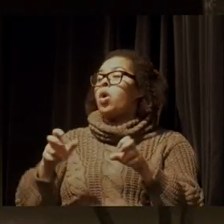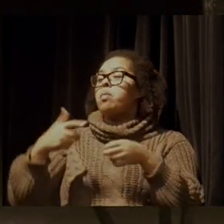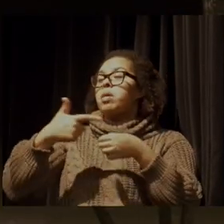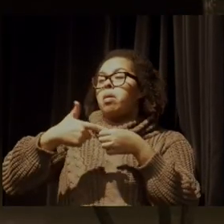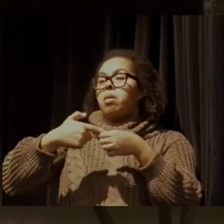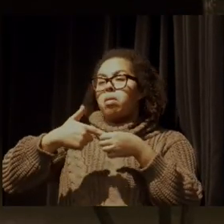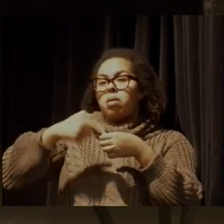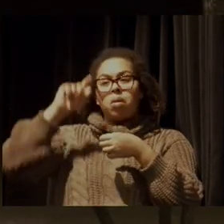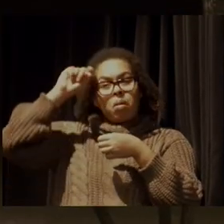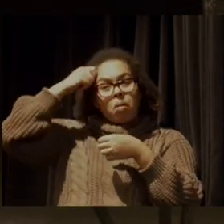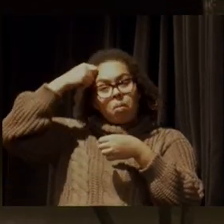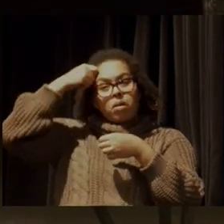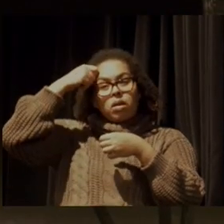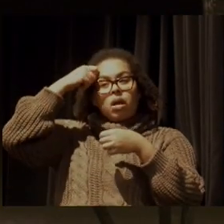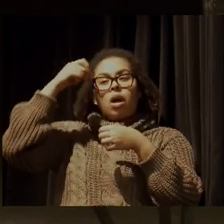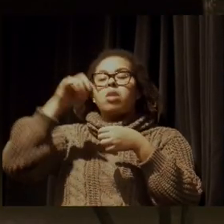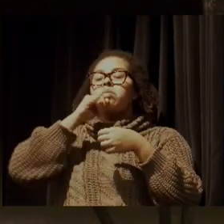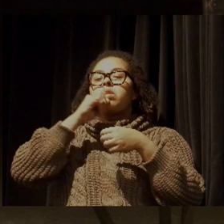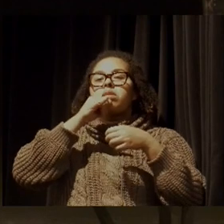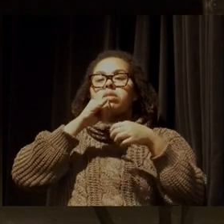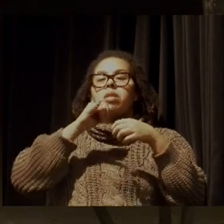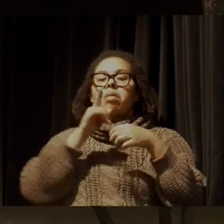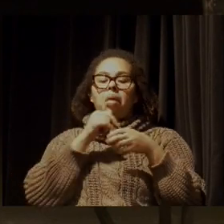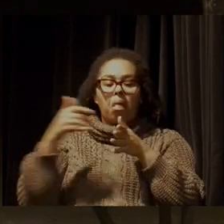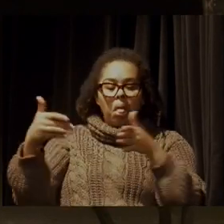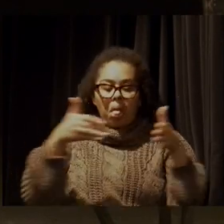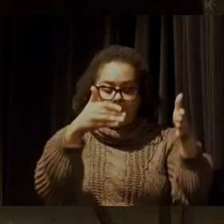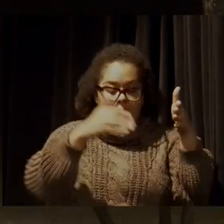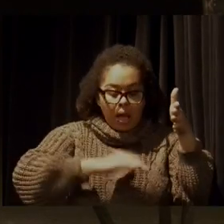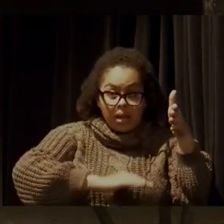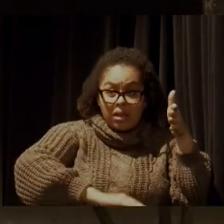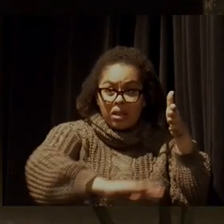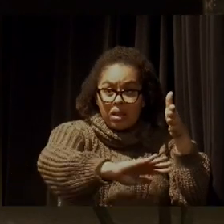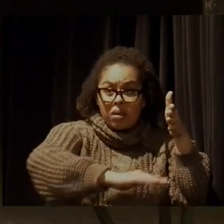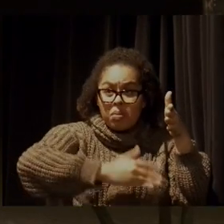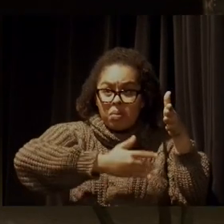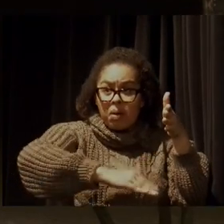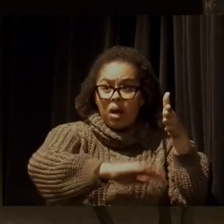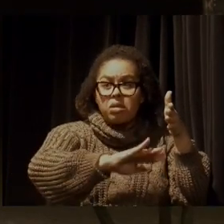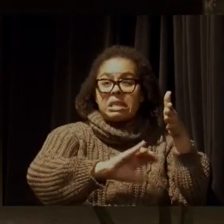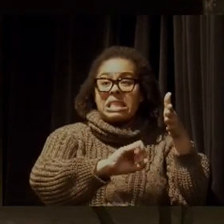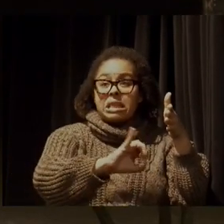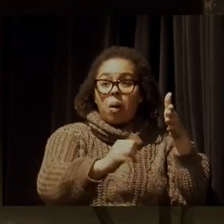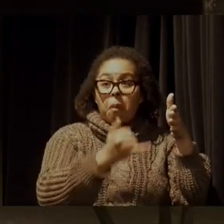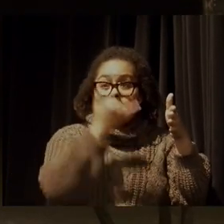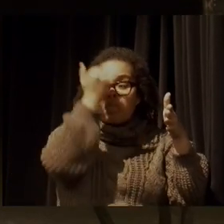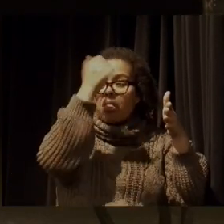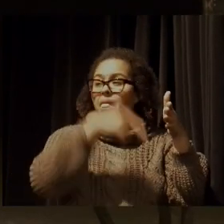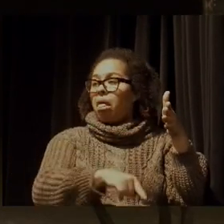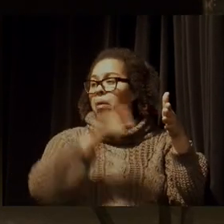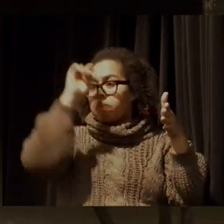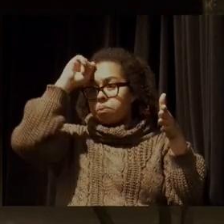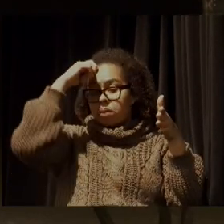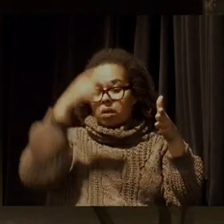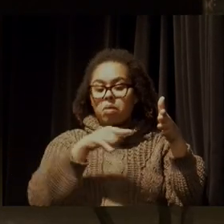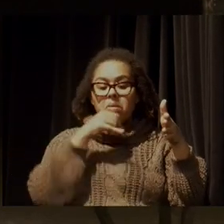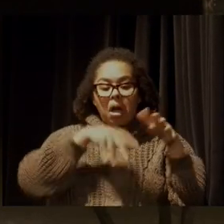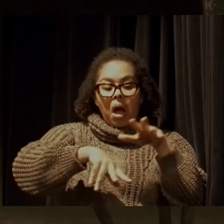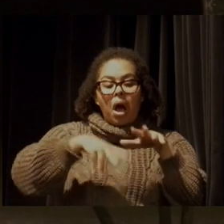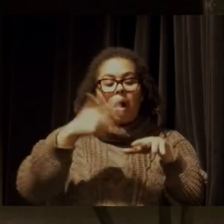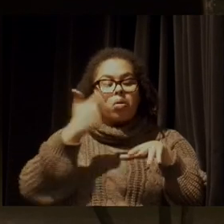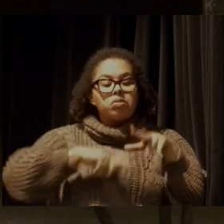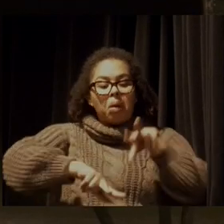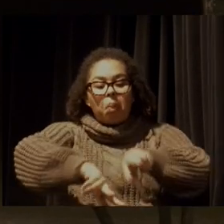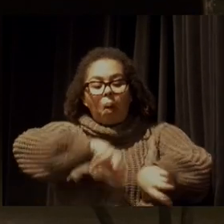bacia do Amazonas, quer dizer, ali não é só o risco do acidente, ali é a opção que o Brasil quer de combustível fóssil.